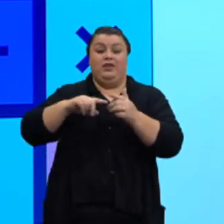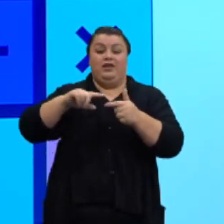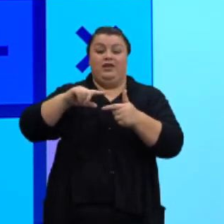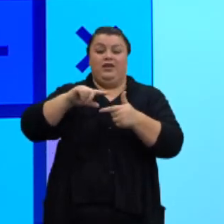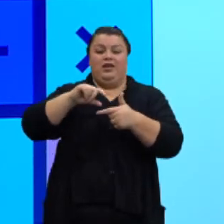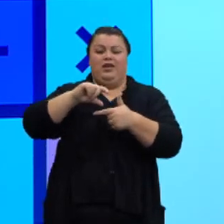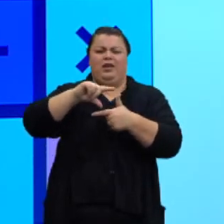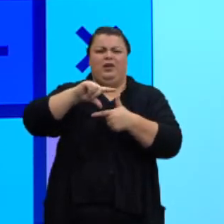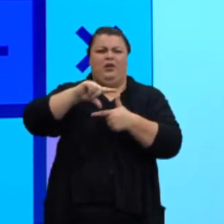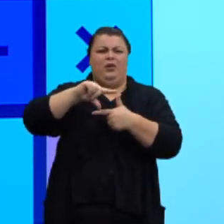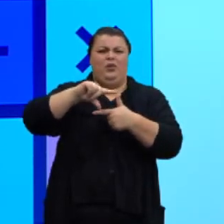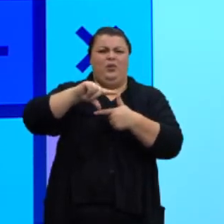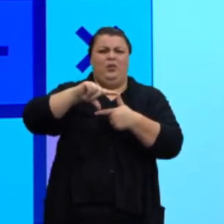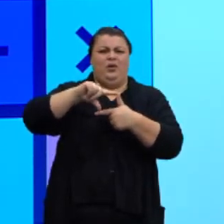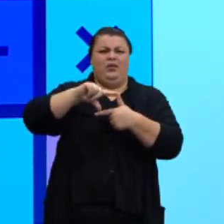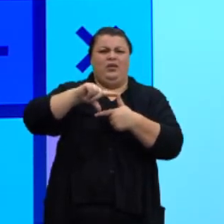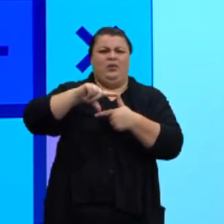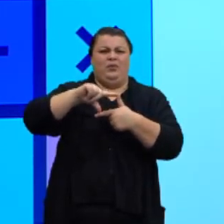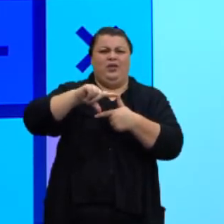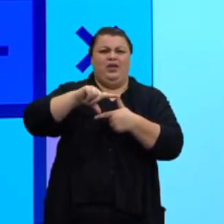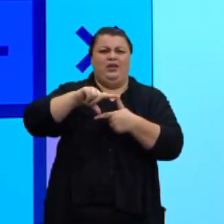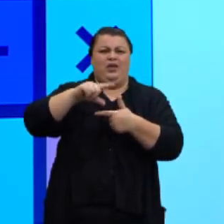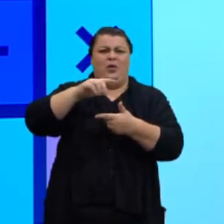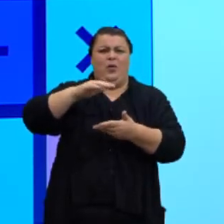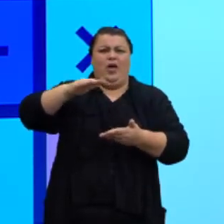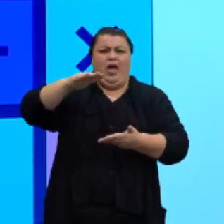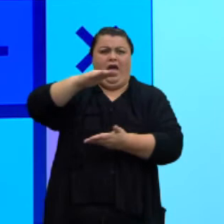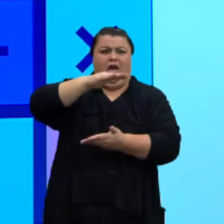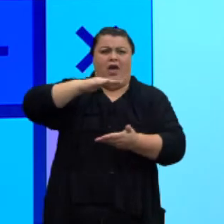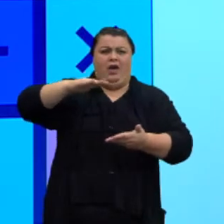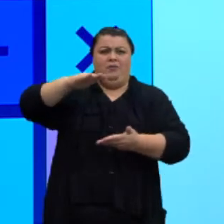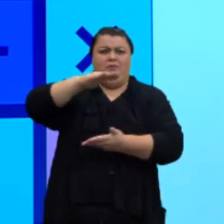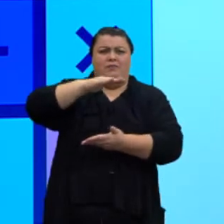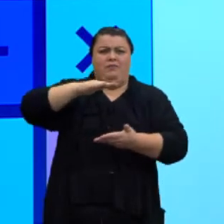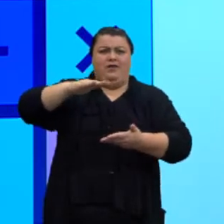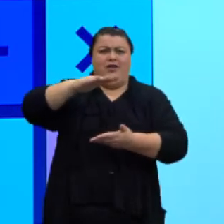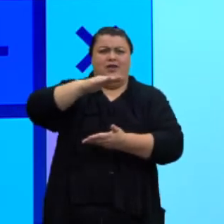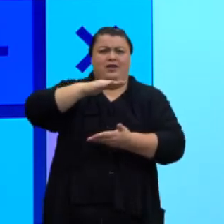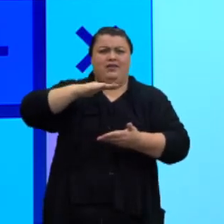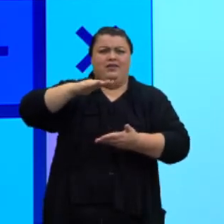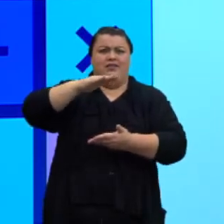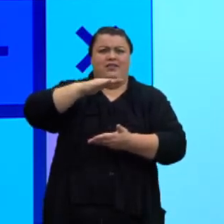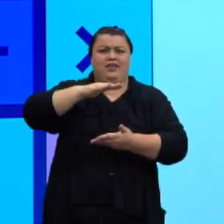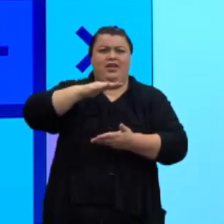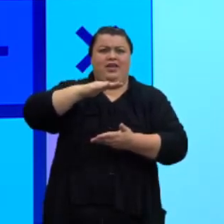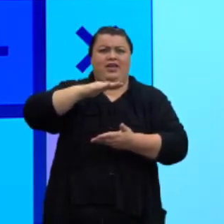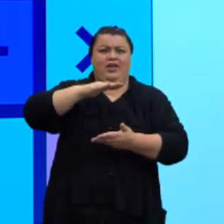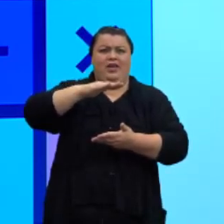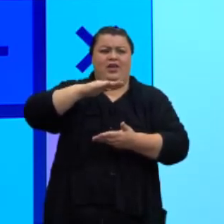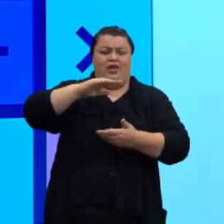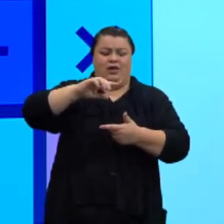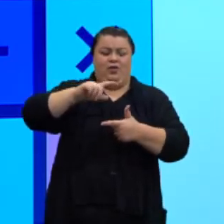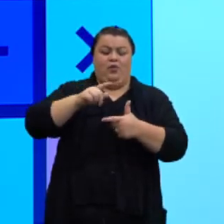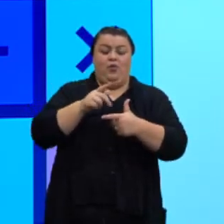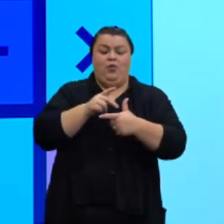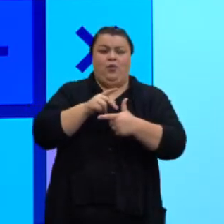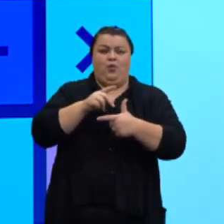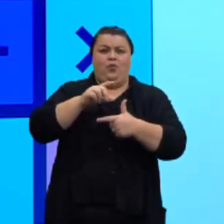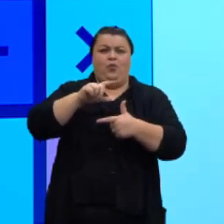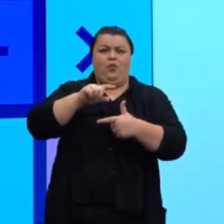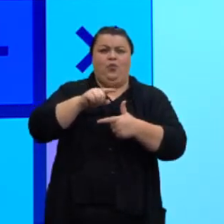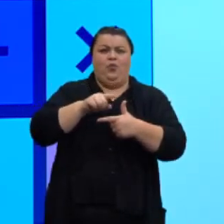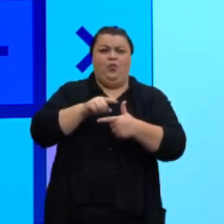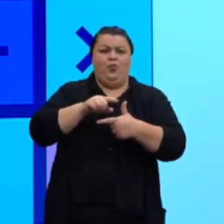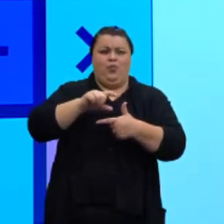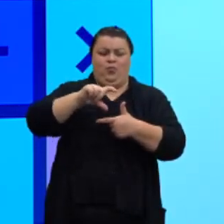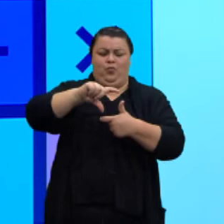Neste caso, neste caso, eu tenho aqui retângulos, então, é um quadrilátero e são retângulos que